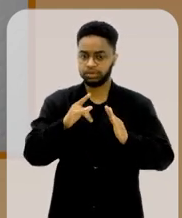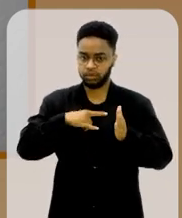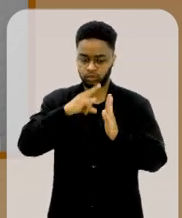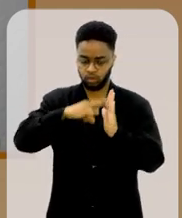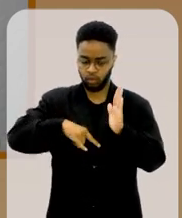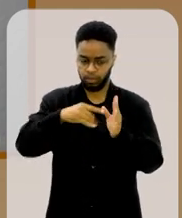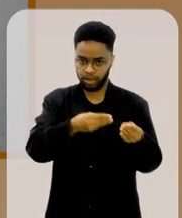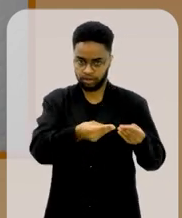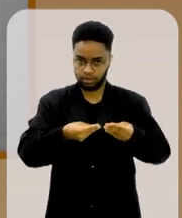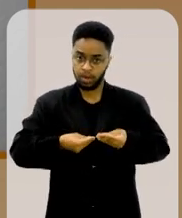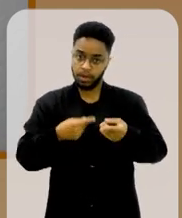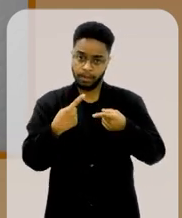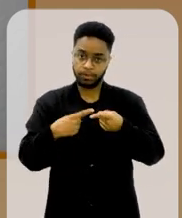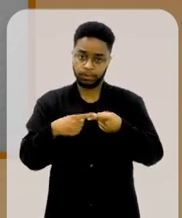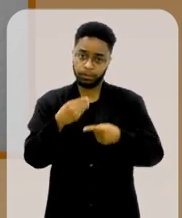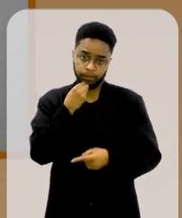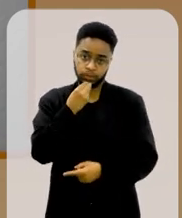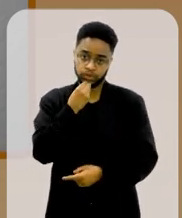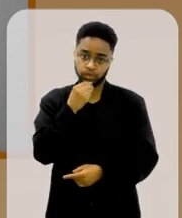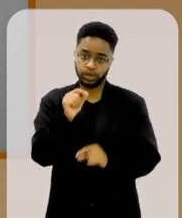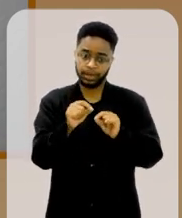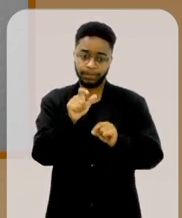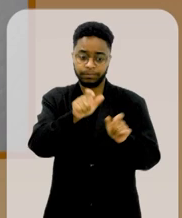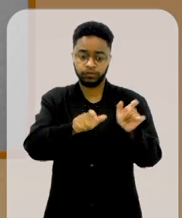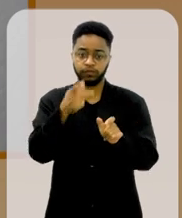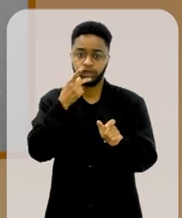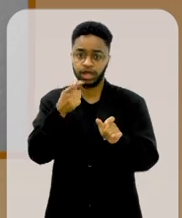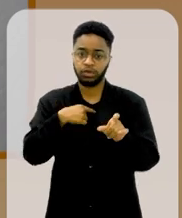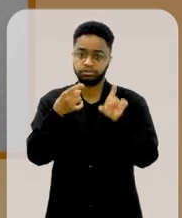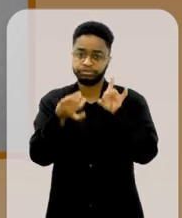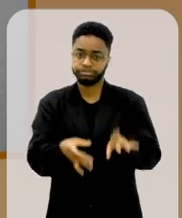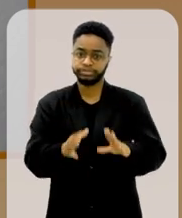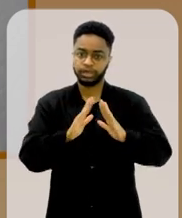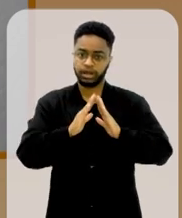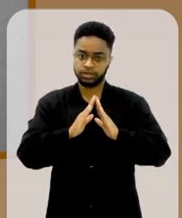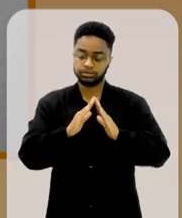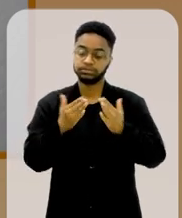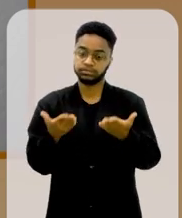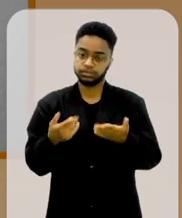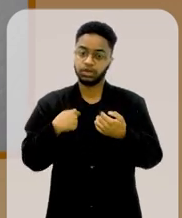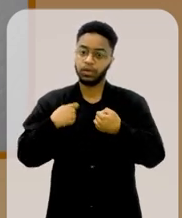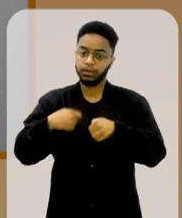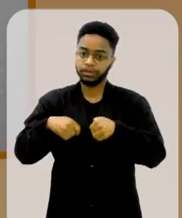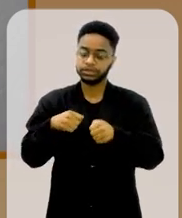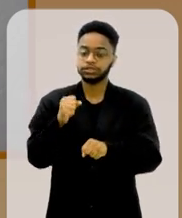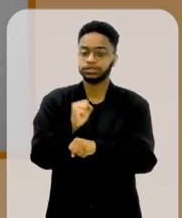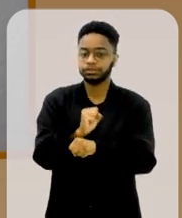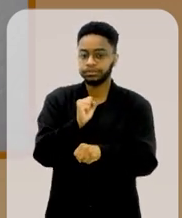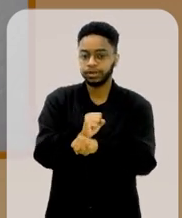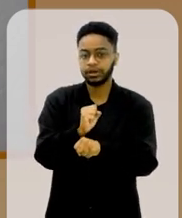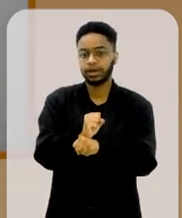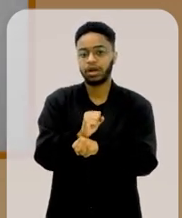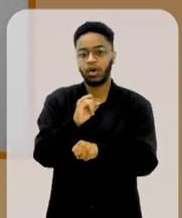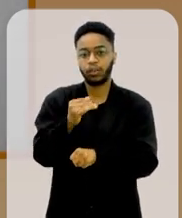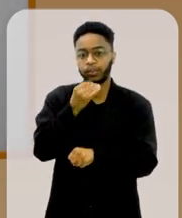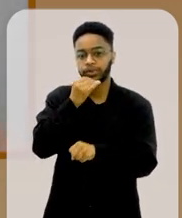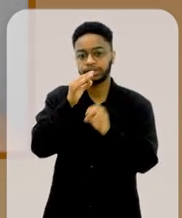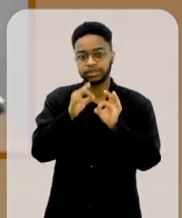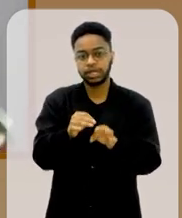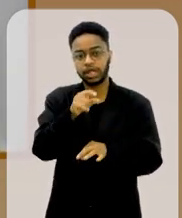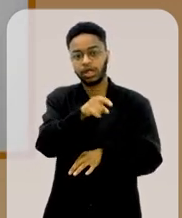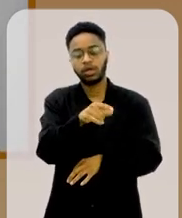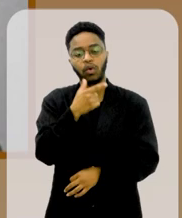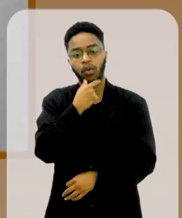documento, porque senão eu poderia ser considerada ter abandonado lá, eu precisei esperar uma oportunidade dele